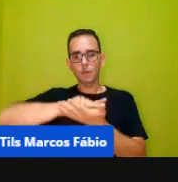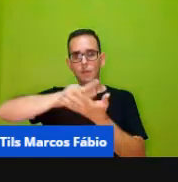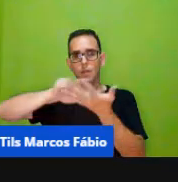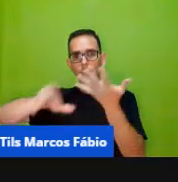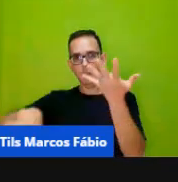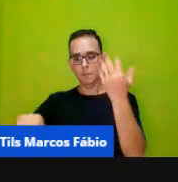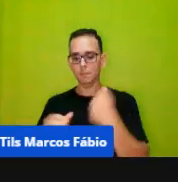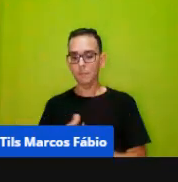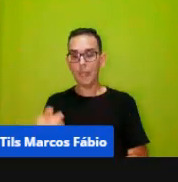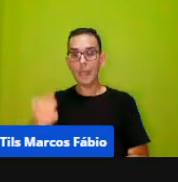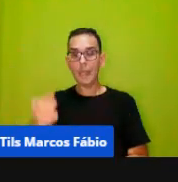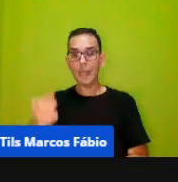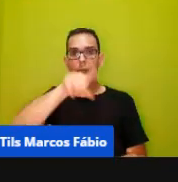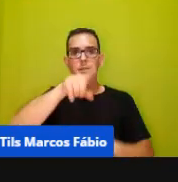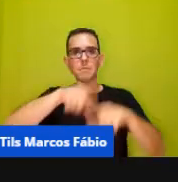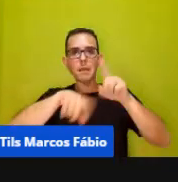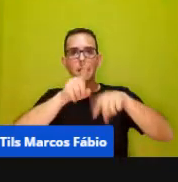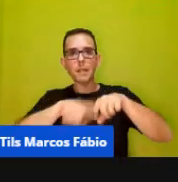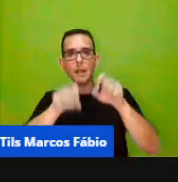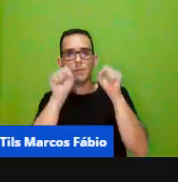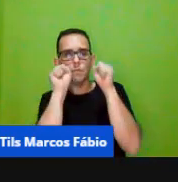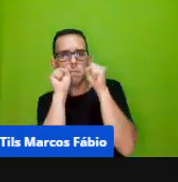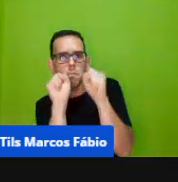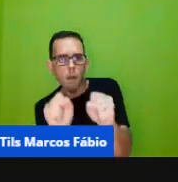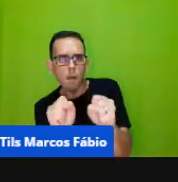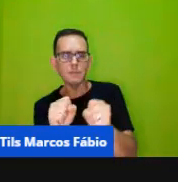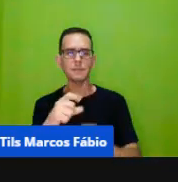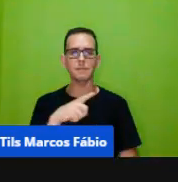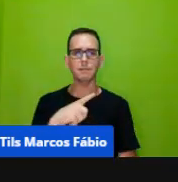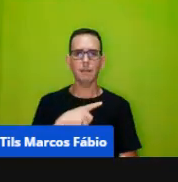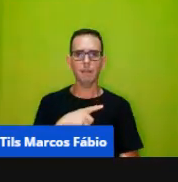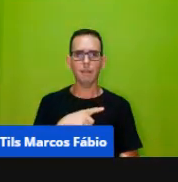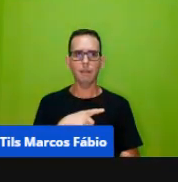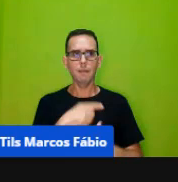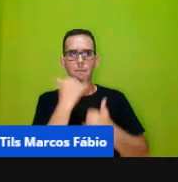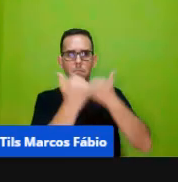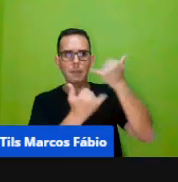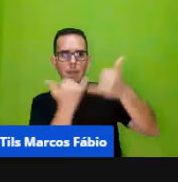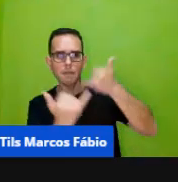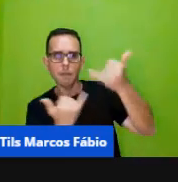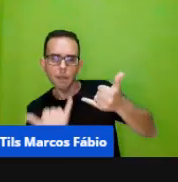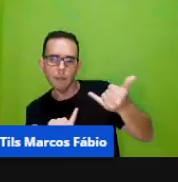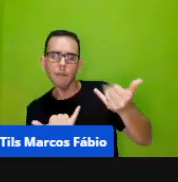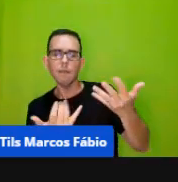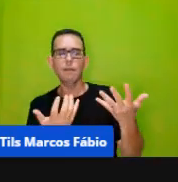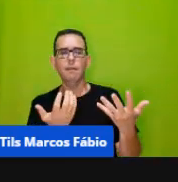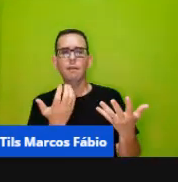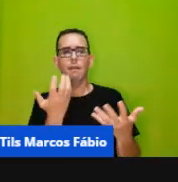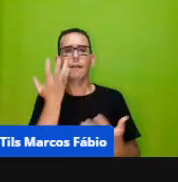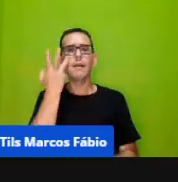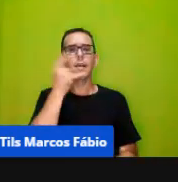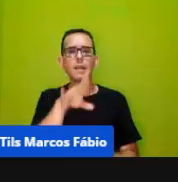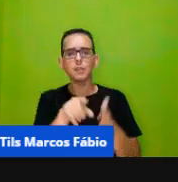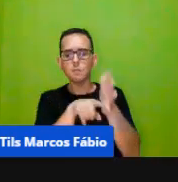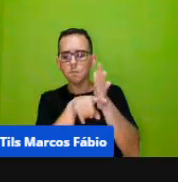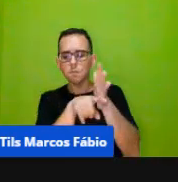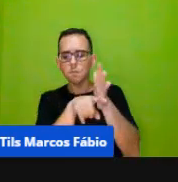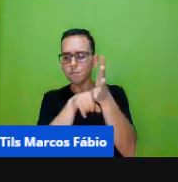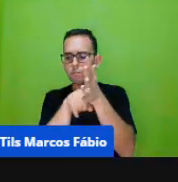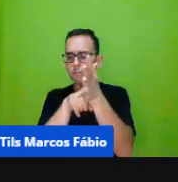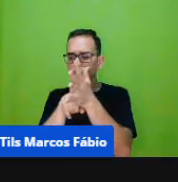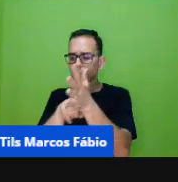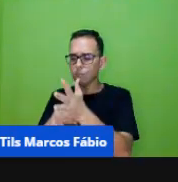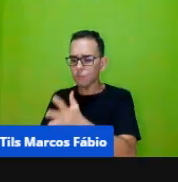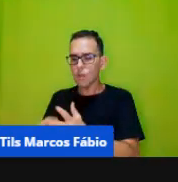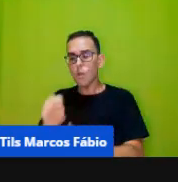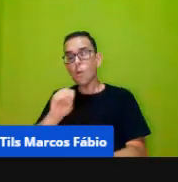esses materiais eles podem estar nas situações por exemplo de brincadeira onde a criança vai explorar livremente esse material ou também